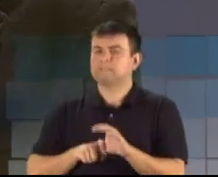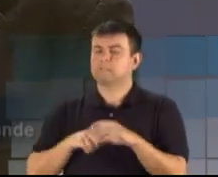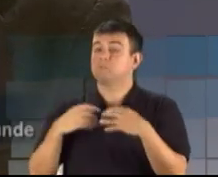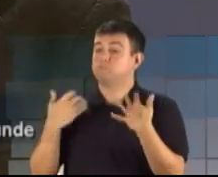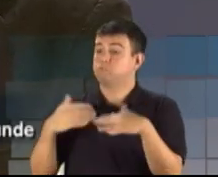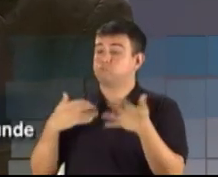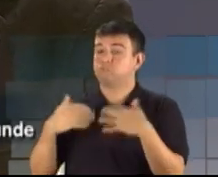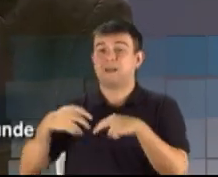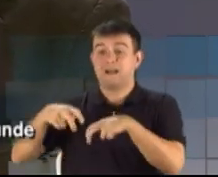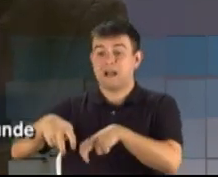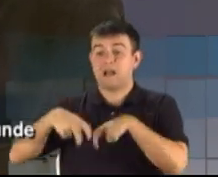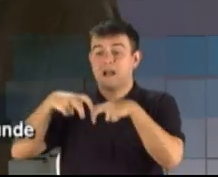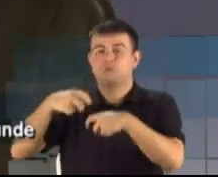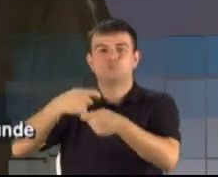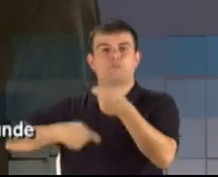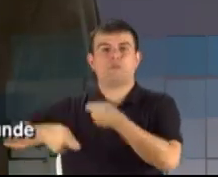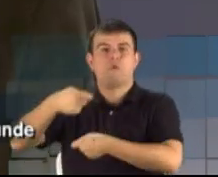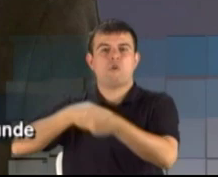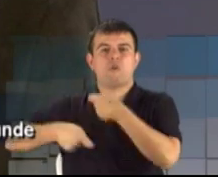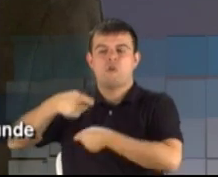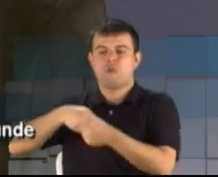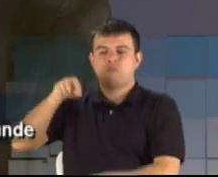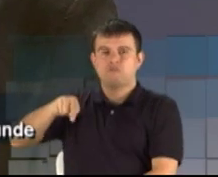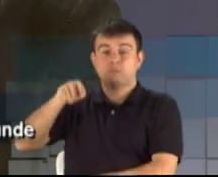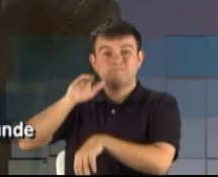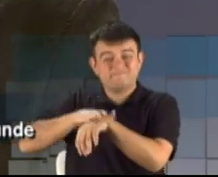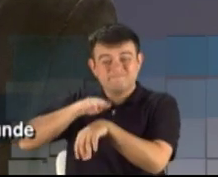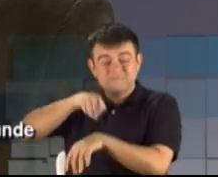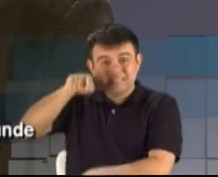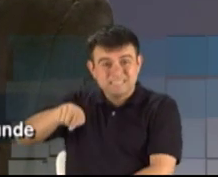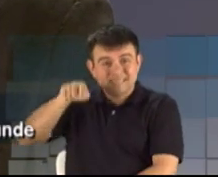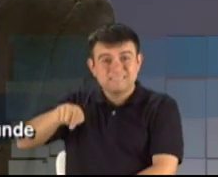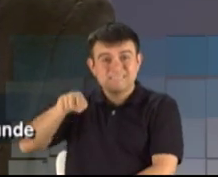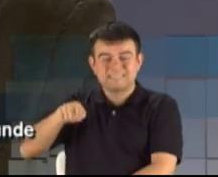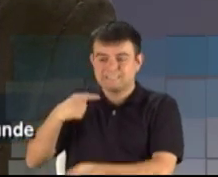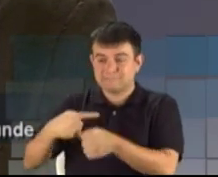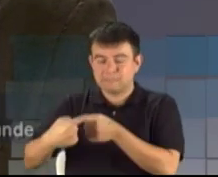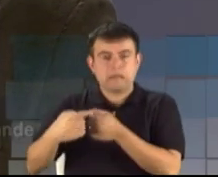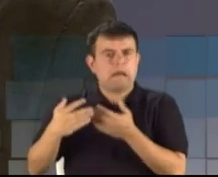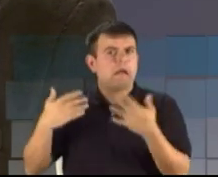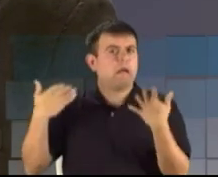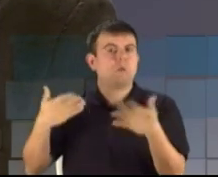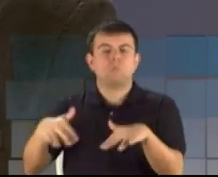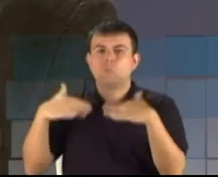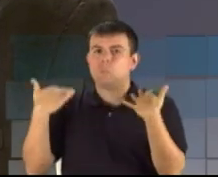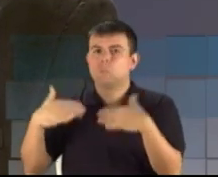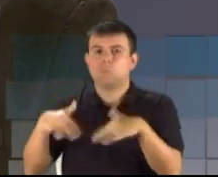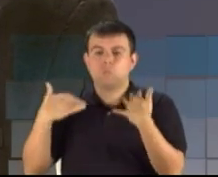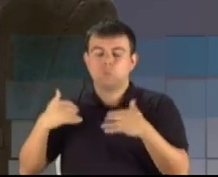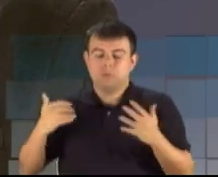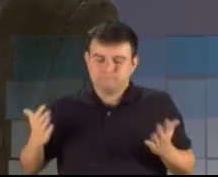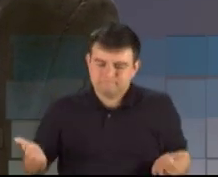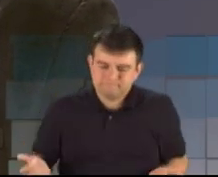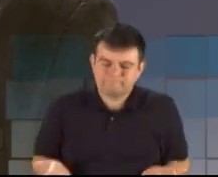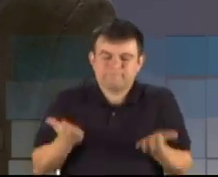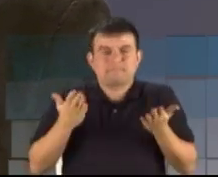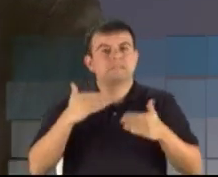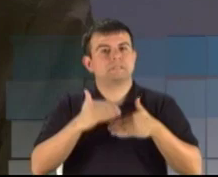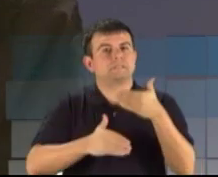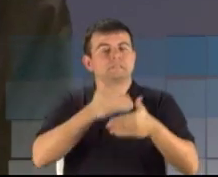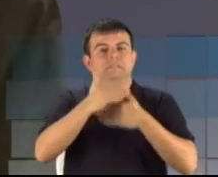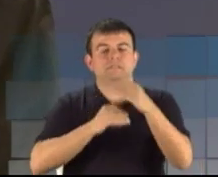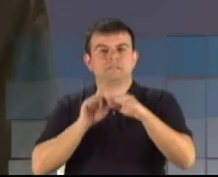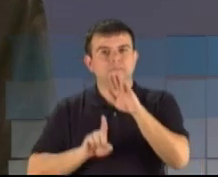O interior, o agronegócio é que impulsionou este nosso crescimento momentâneo. De mais a